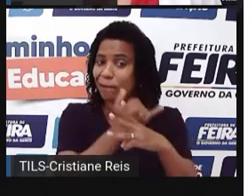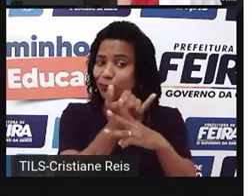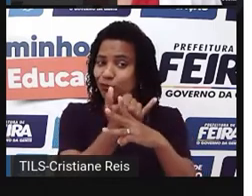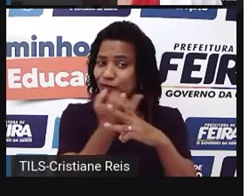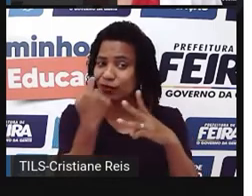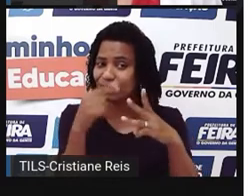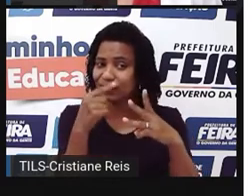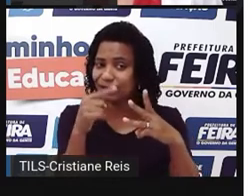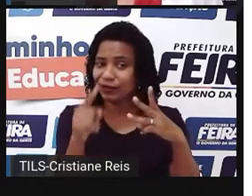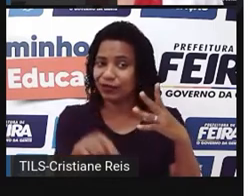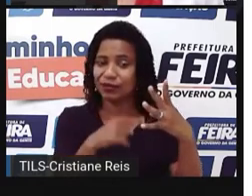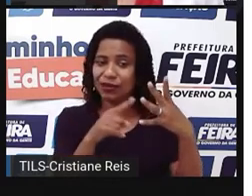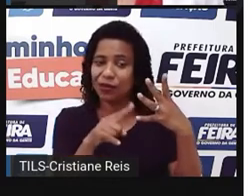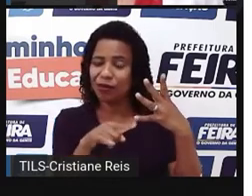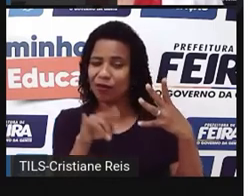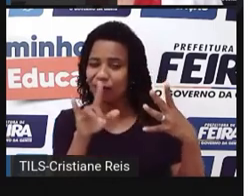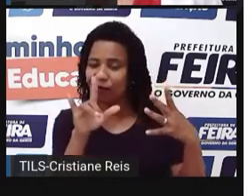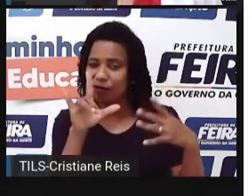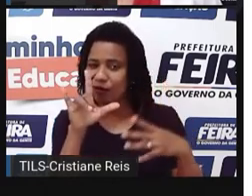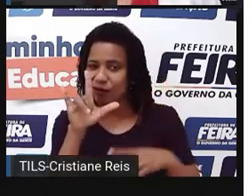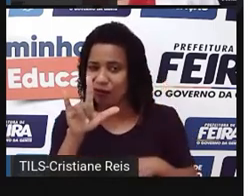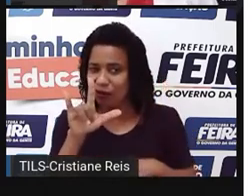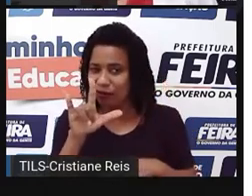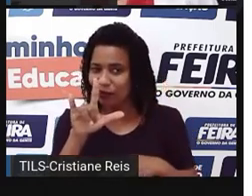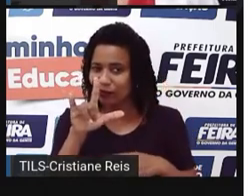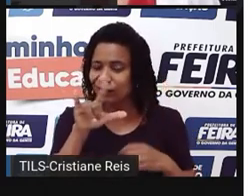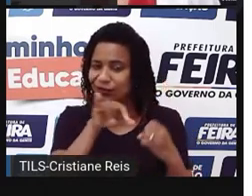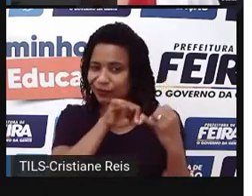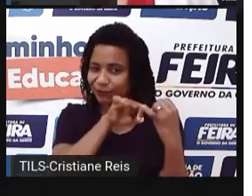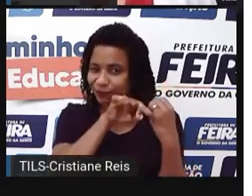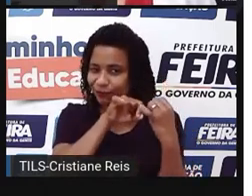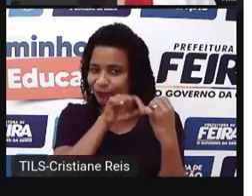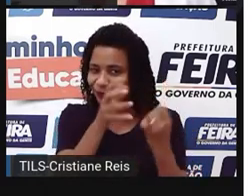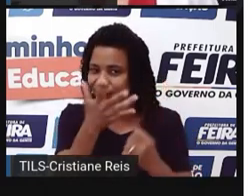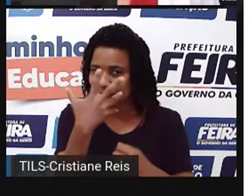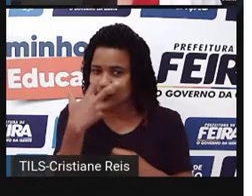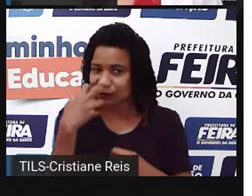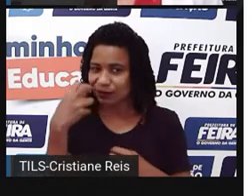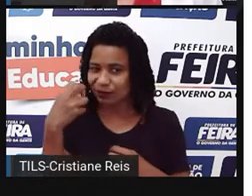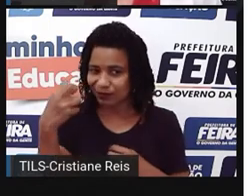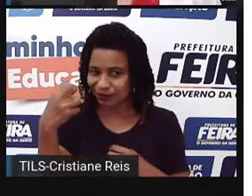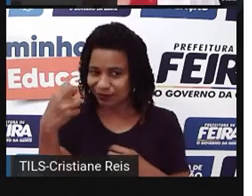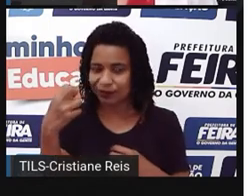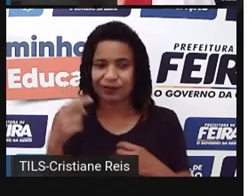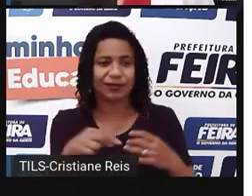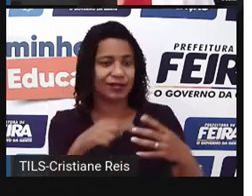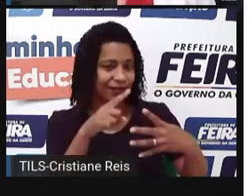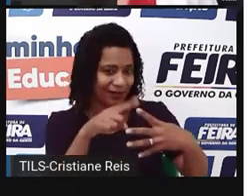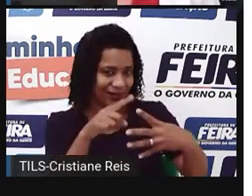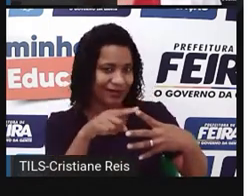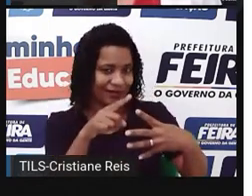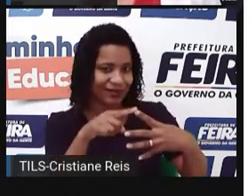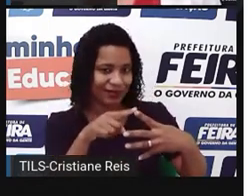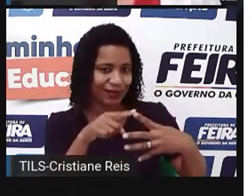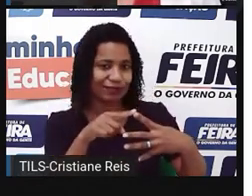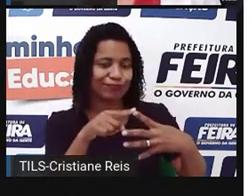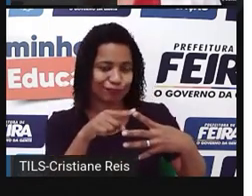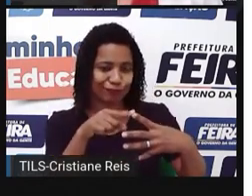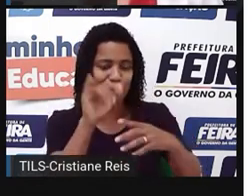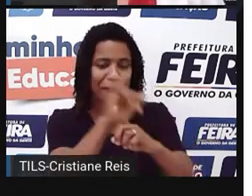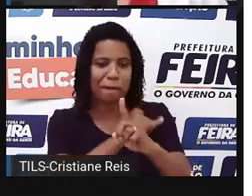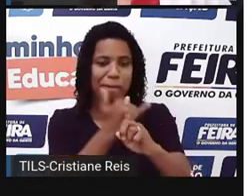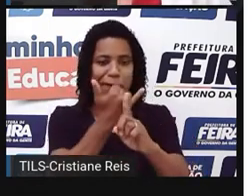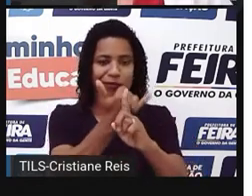love bombing or two-step verification. Então, cyberbullying, nós já sabemos que é uma espécie de